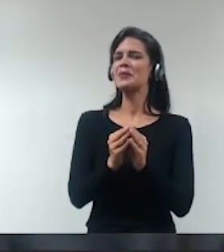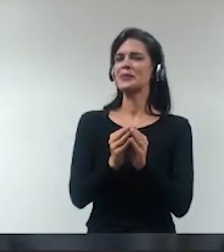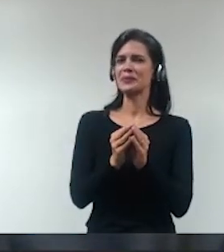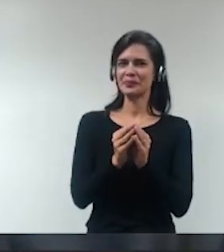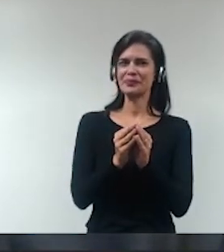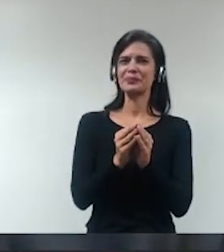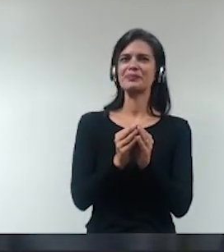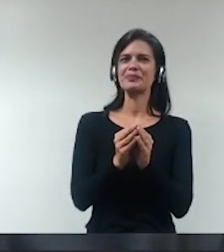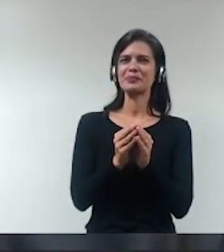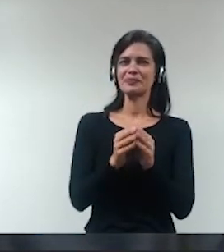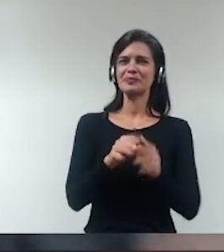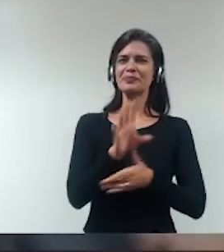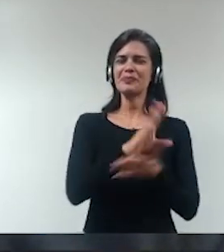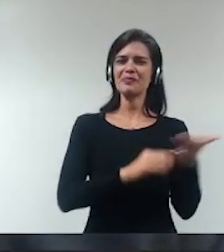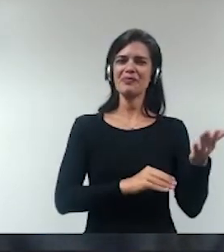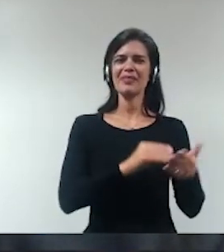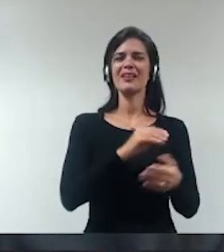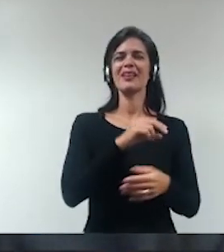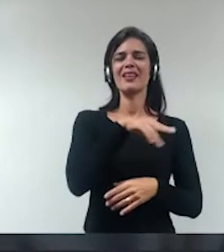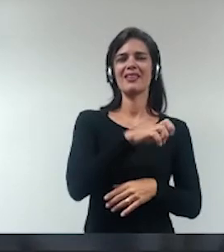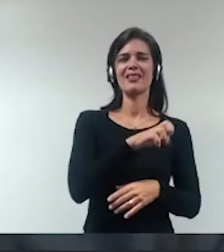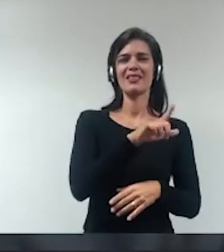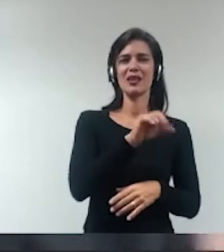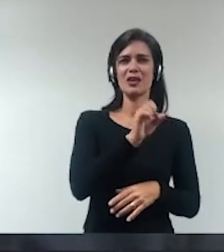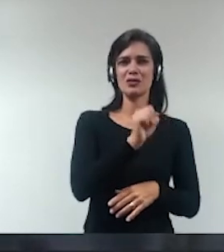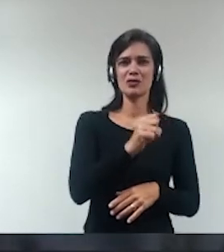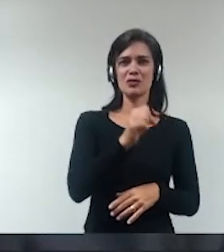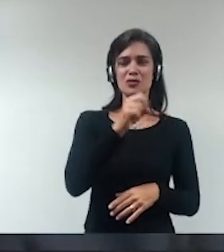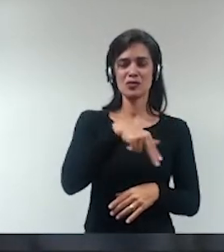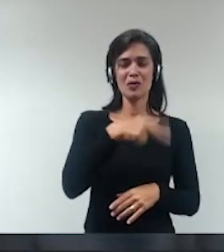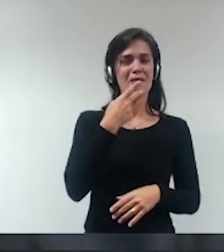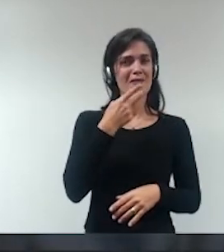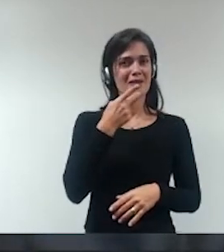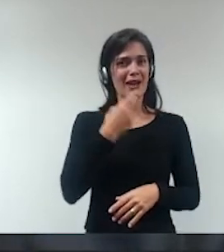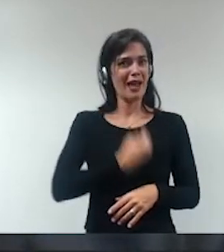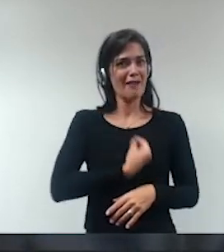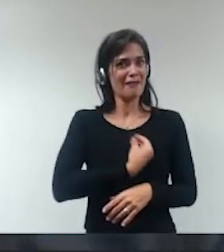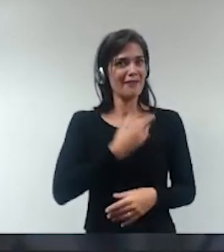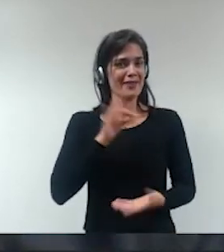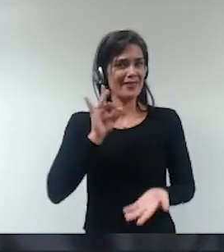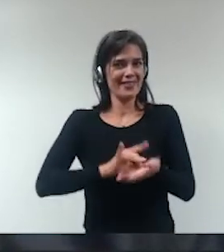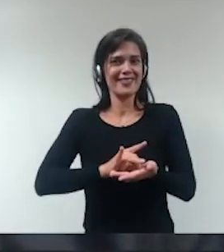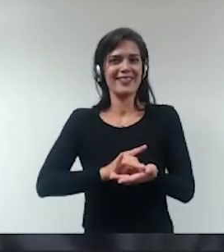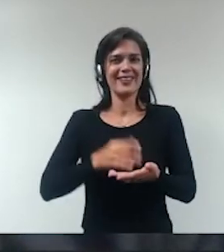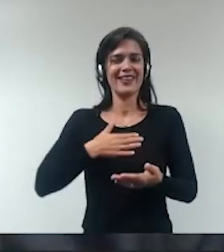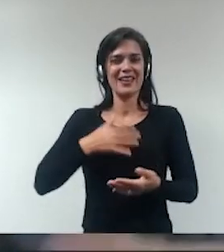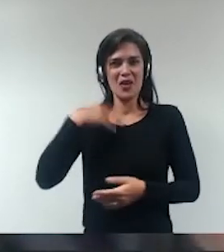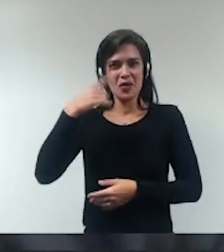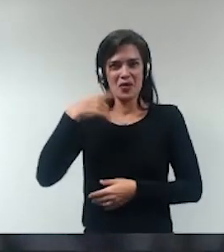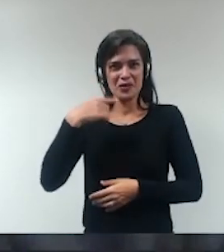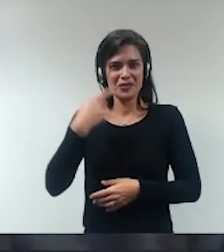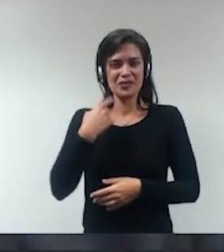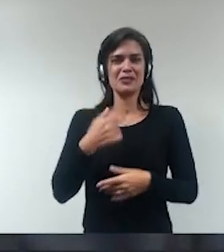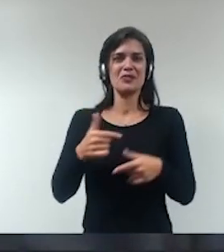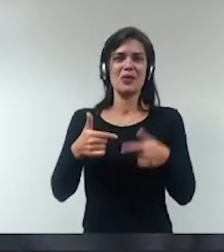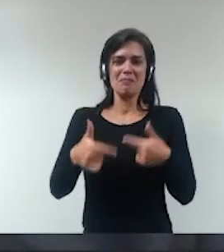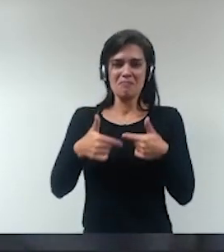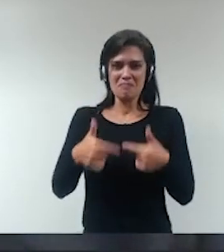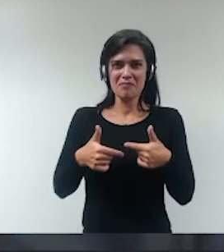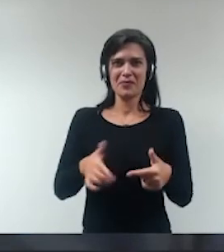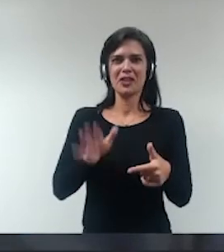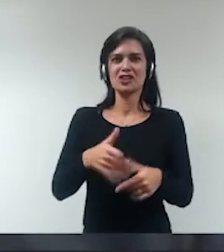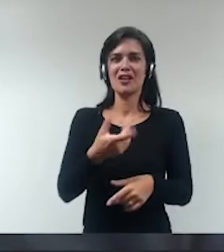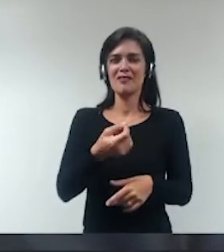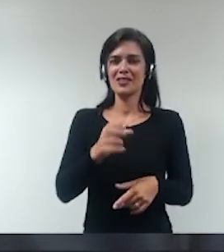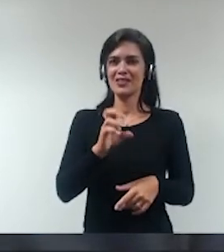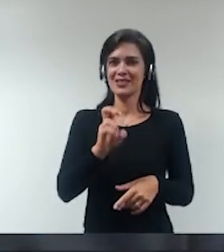conterrâneo Nelson Rodrigues a vida como ela é a experiência de procurador do estado e de advogado militante que eu já tenho há mais